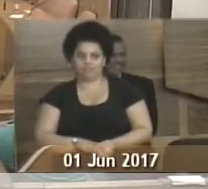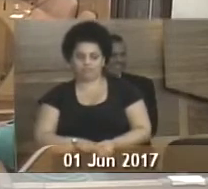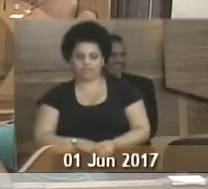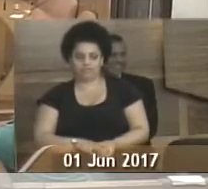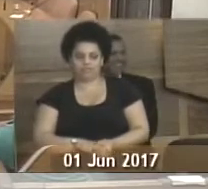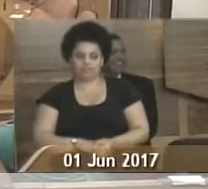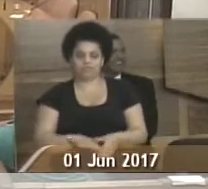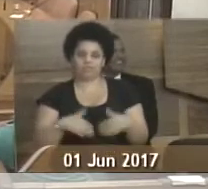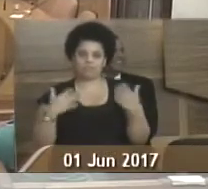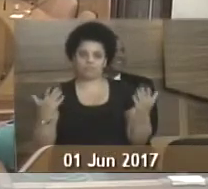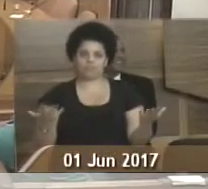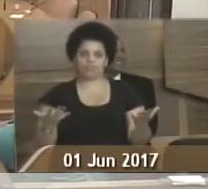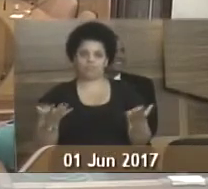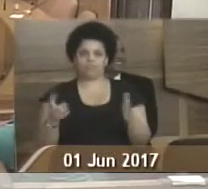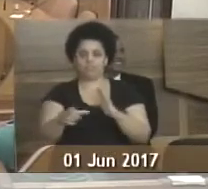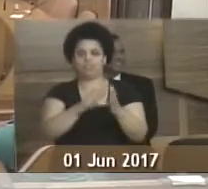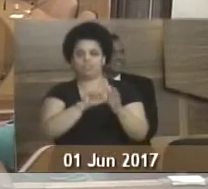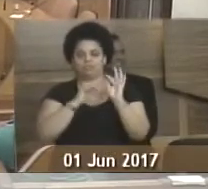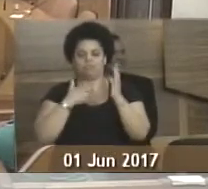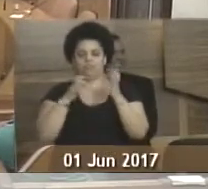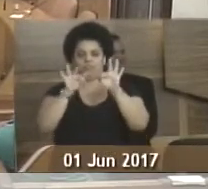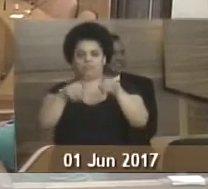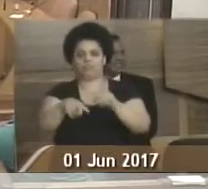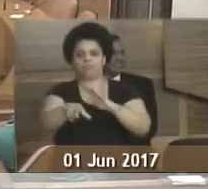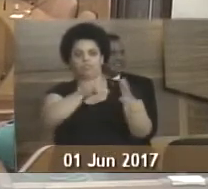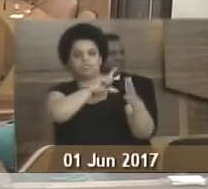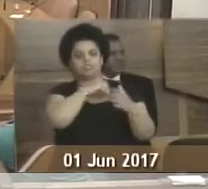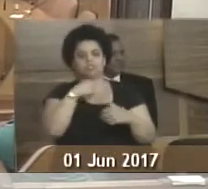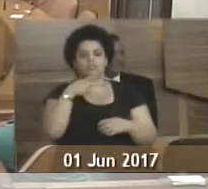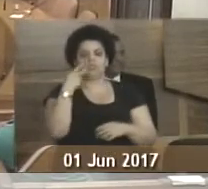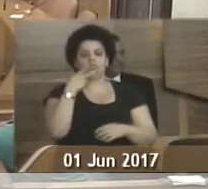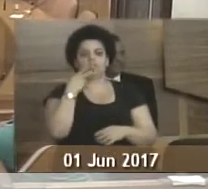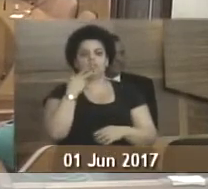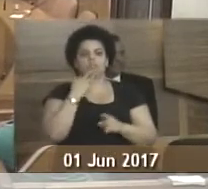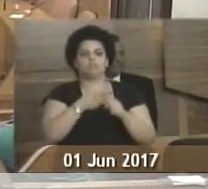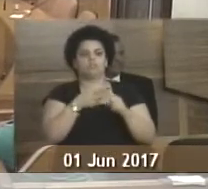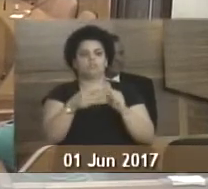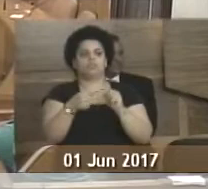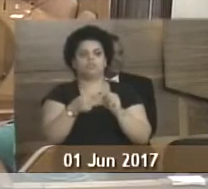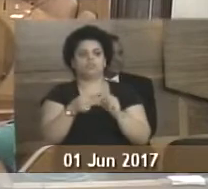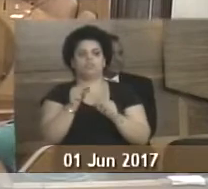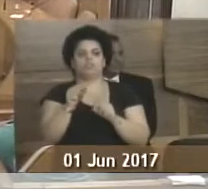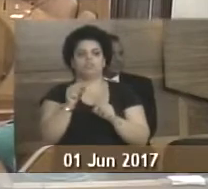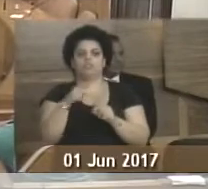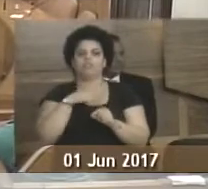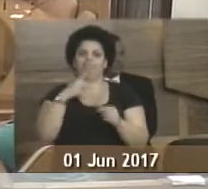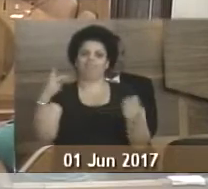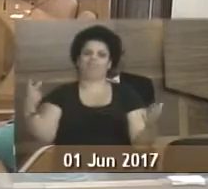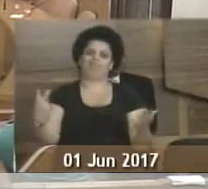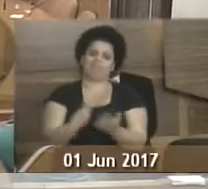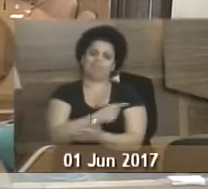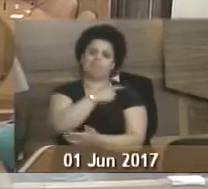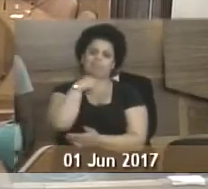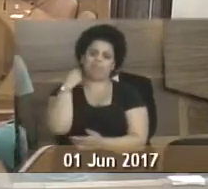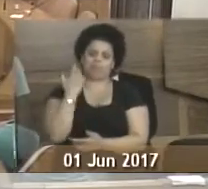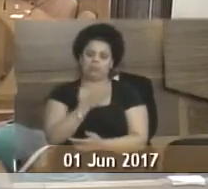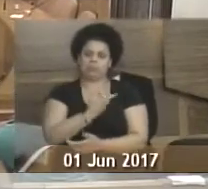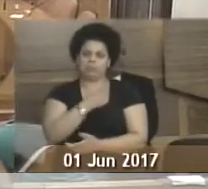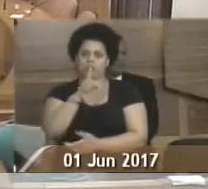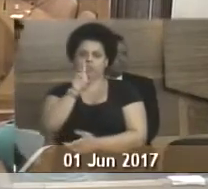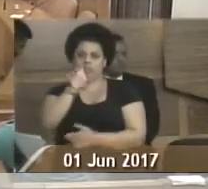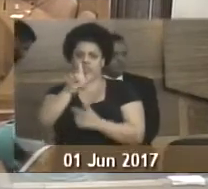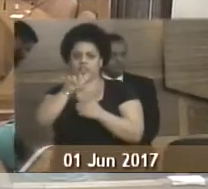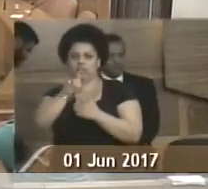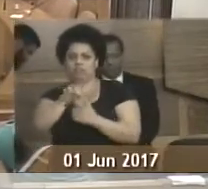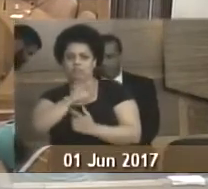Bem, antes de encerrar, eu falei no início da sessão, até com relação à fatalidade que aconteceu com o nosso delegado aqui da Polícia